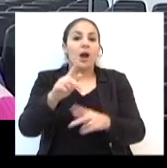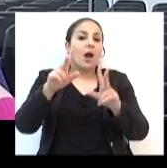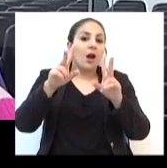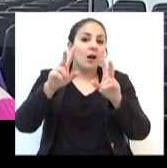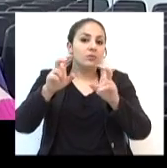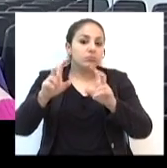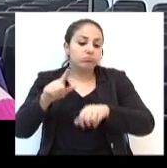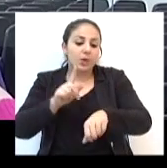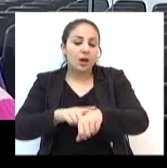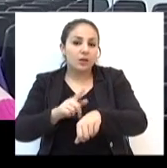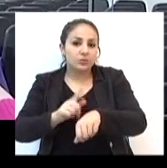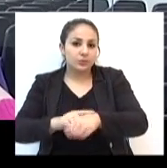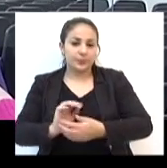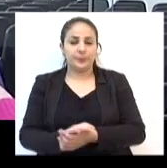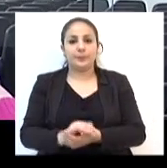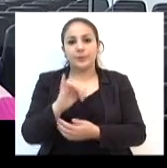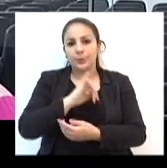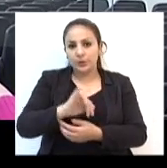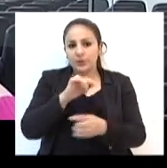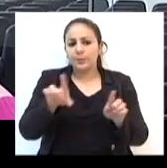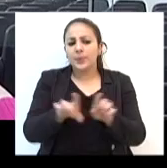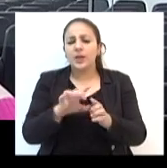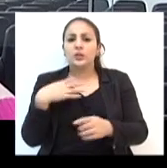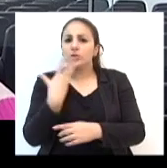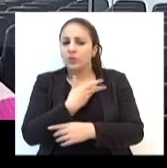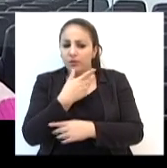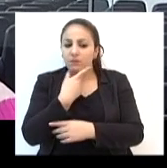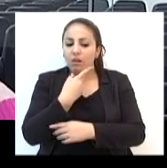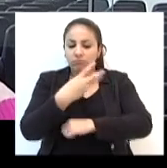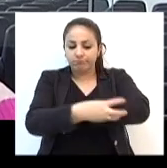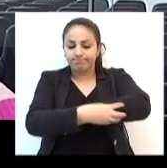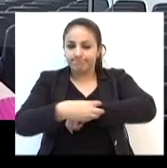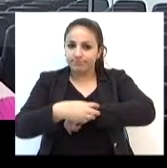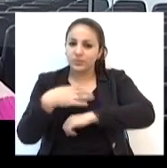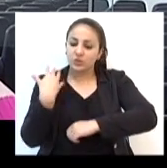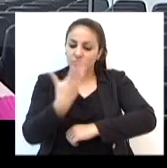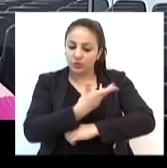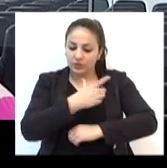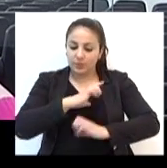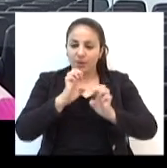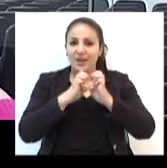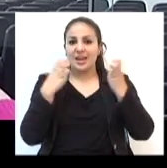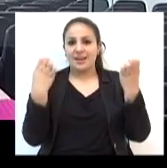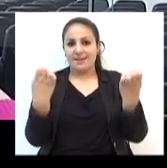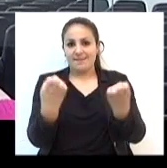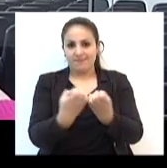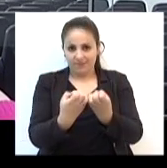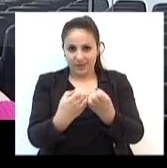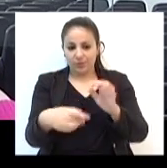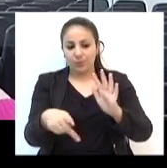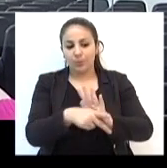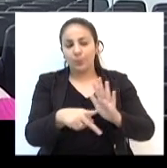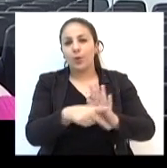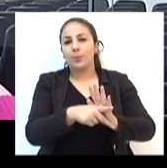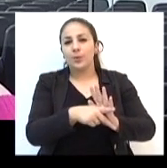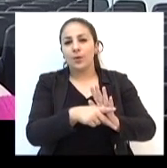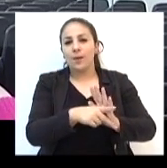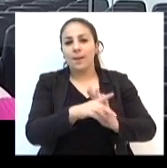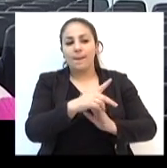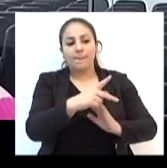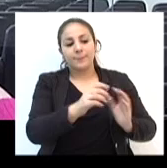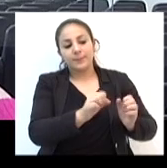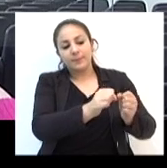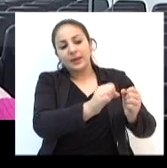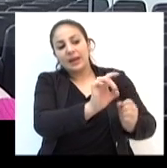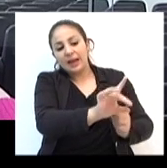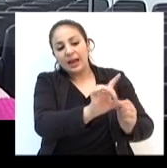situações. Então, de certa forma, nós vamos falar sobre a periferia. Nós temos um evento que é o Natal Porta a Porta, que é